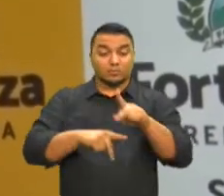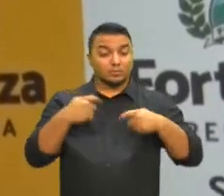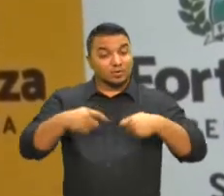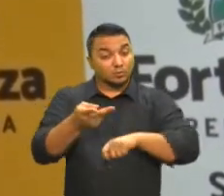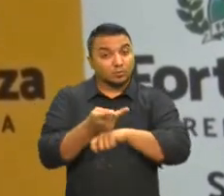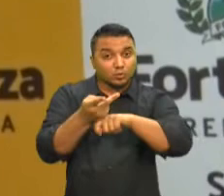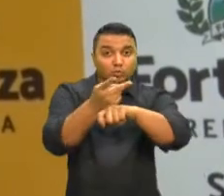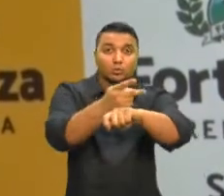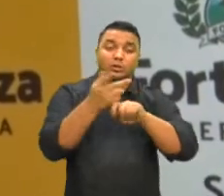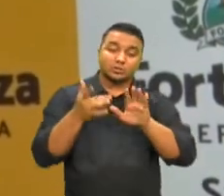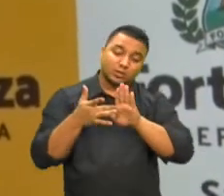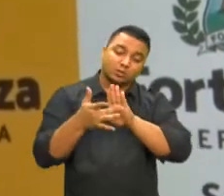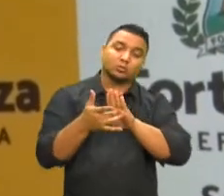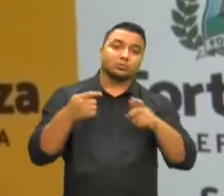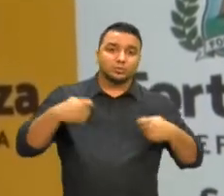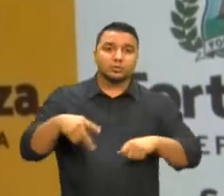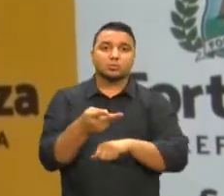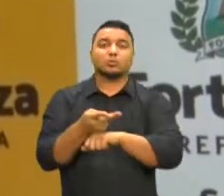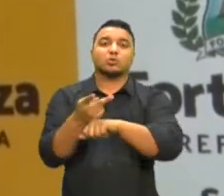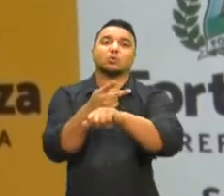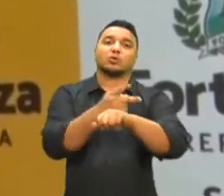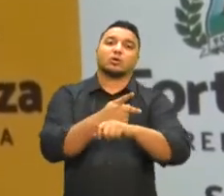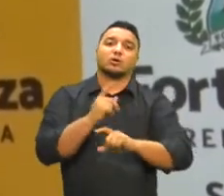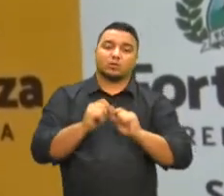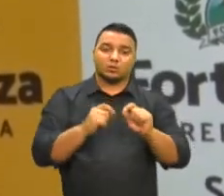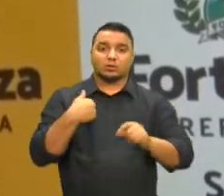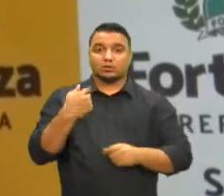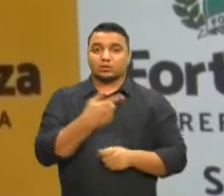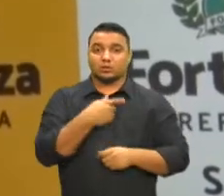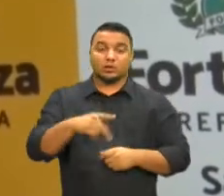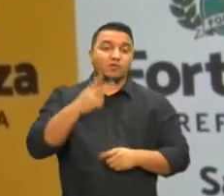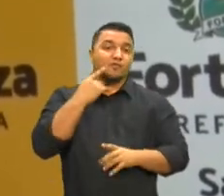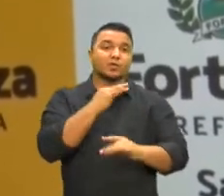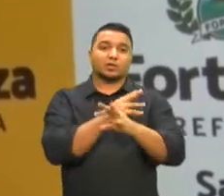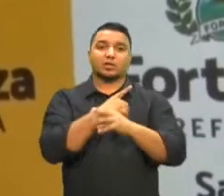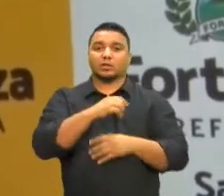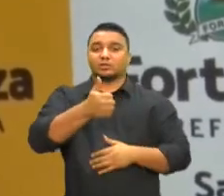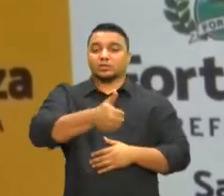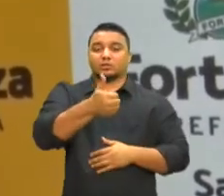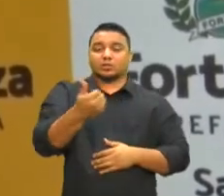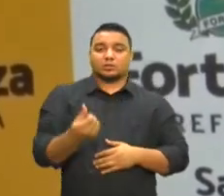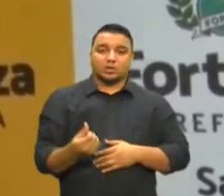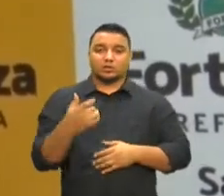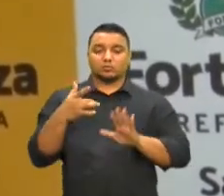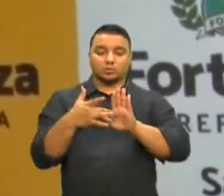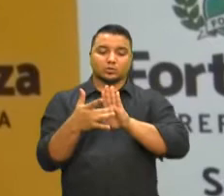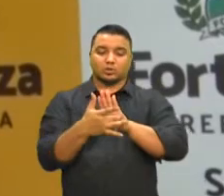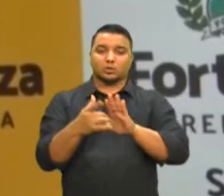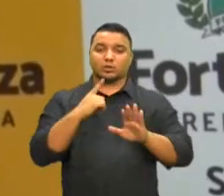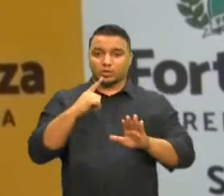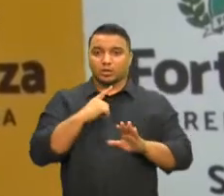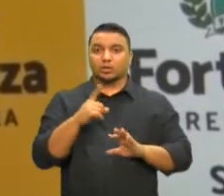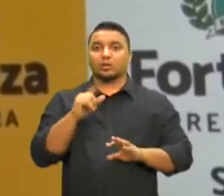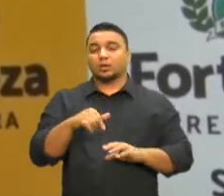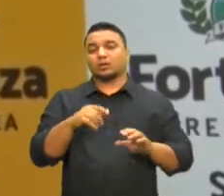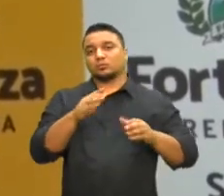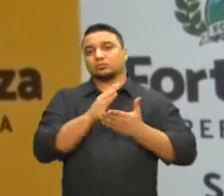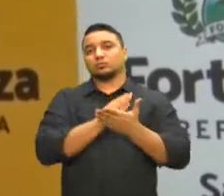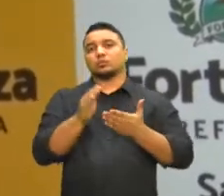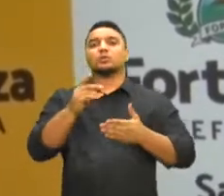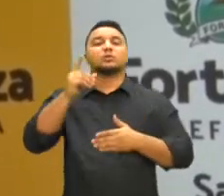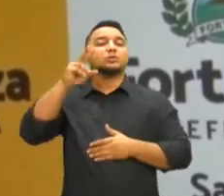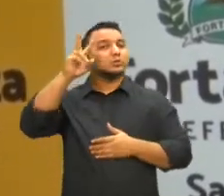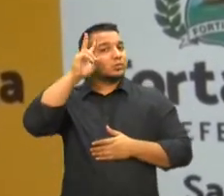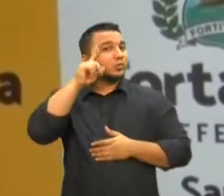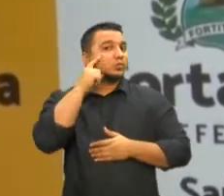das unidades de saúde mais próxima. A nossa capital nós temos 116 postos de saúde que funcionam de segunda a sexta,